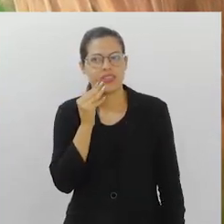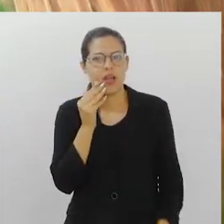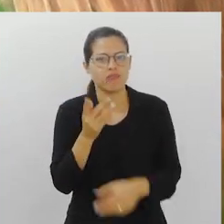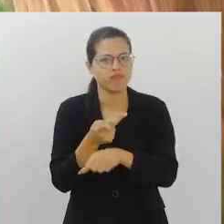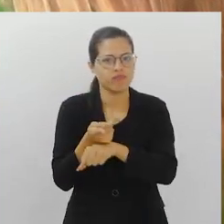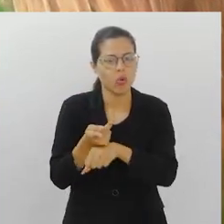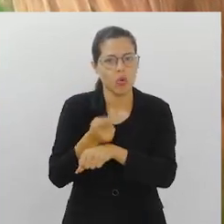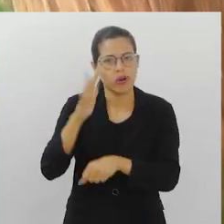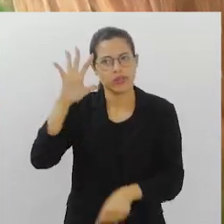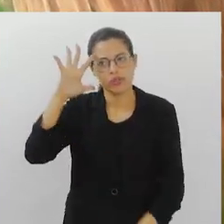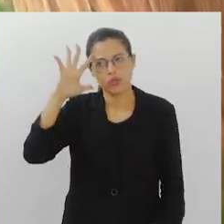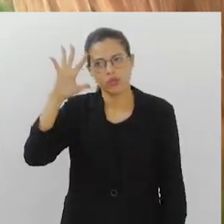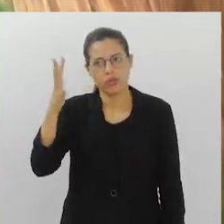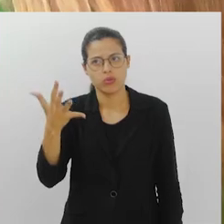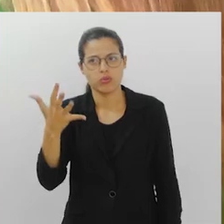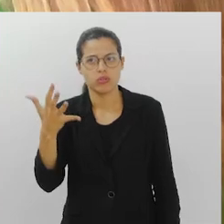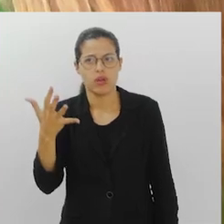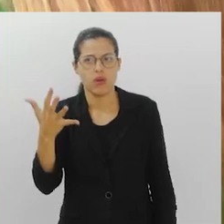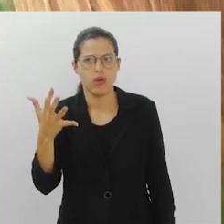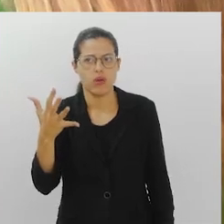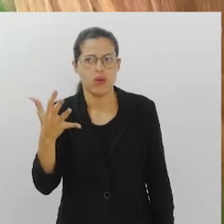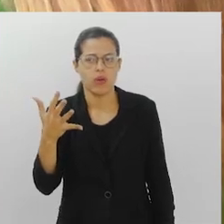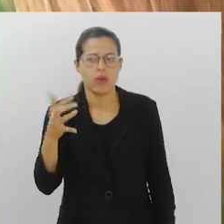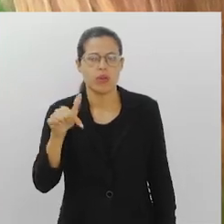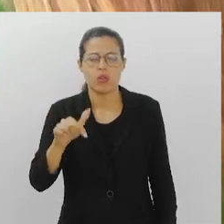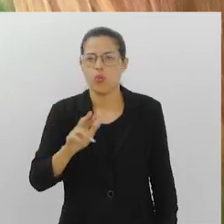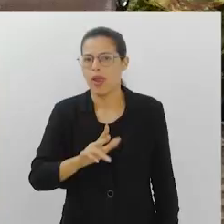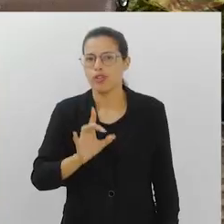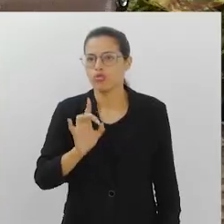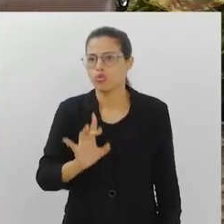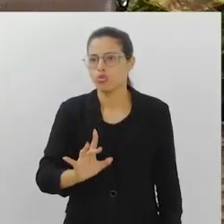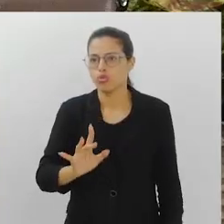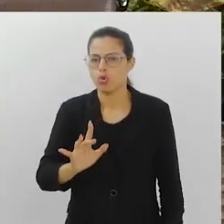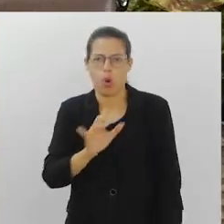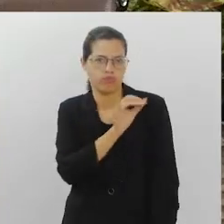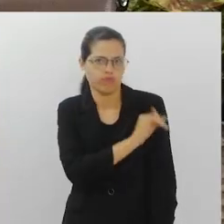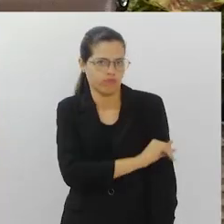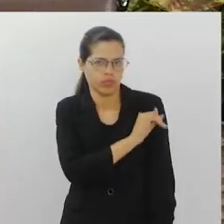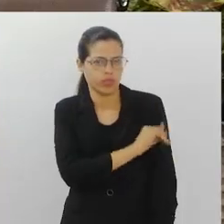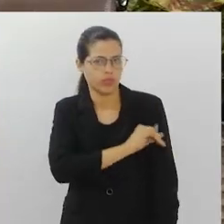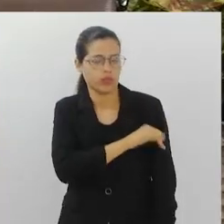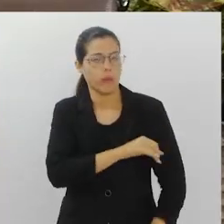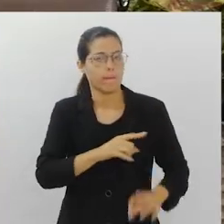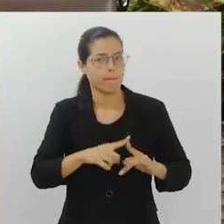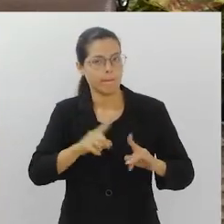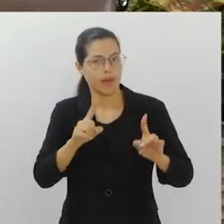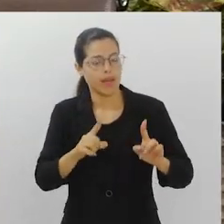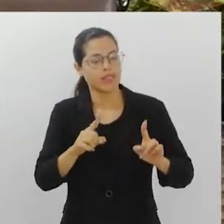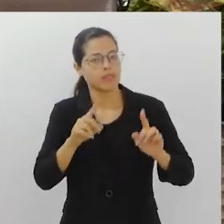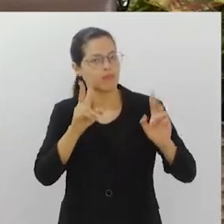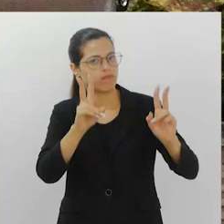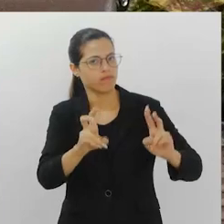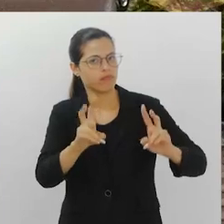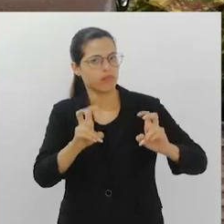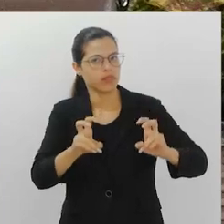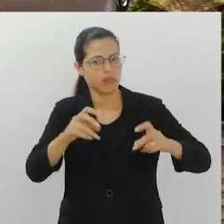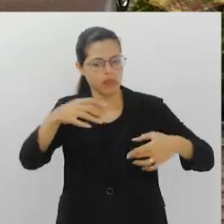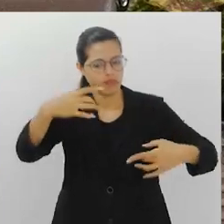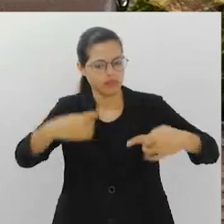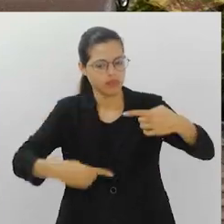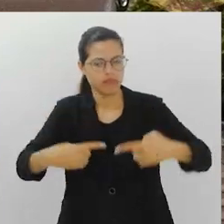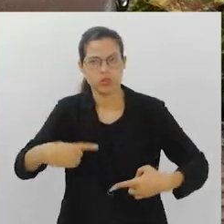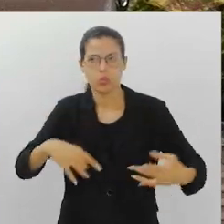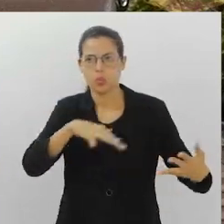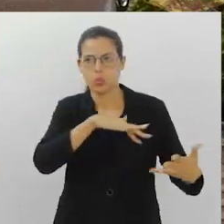conjuntas que não vão resolver e não vão estar direcionadas especificamente para o Rio de Janeiro, mas com temas que têm